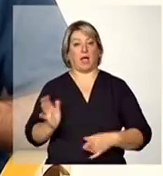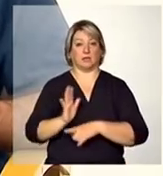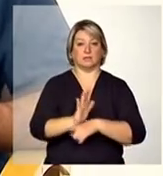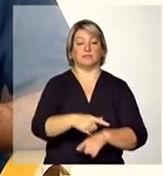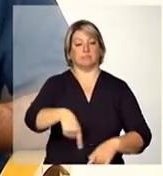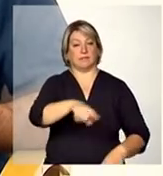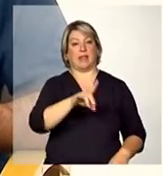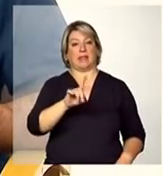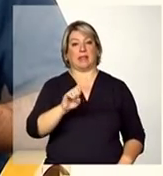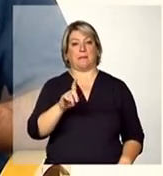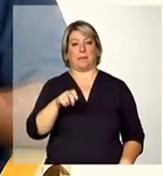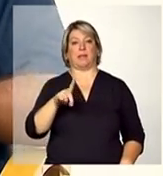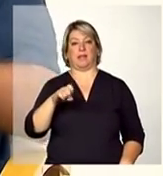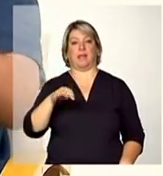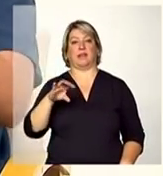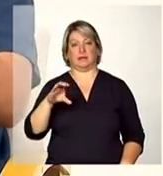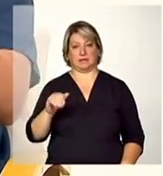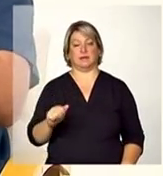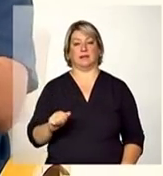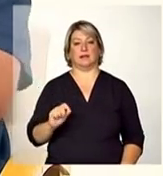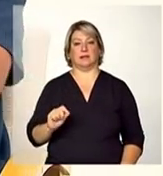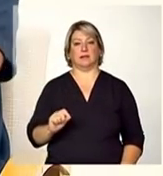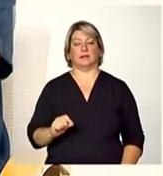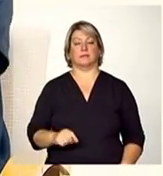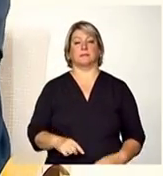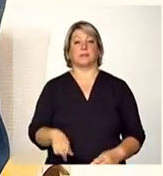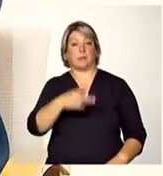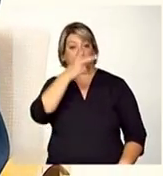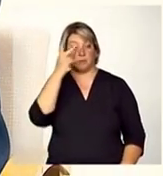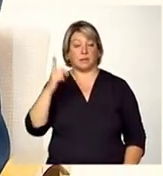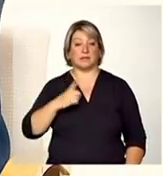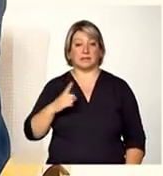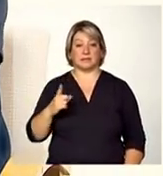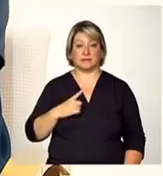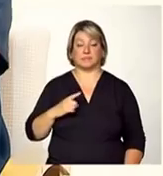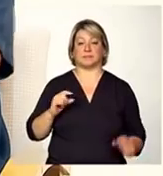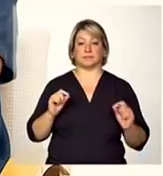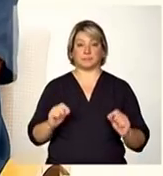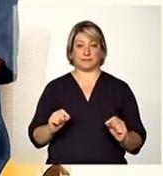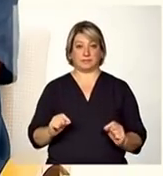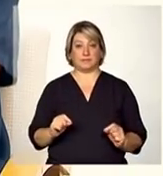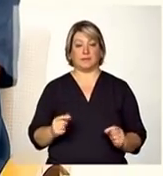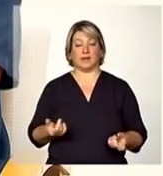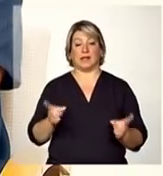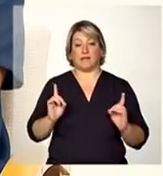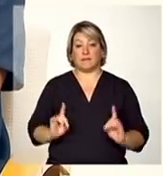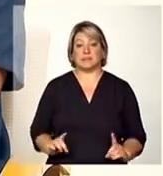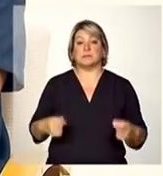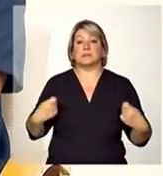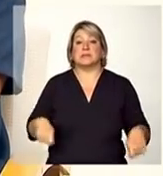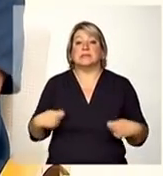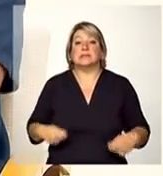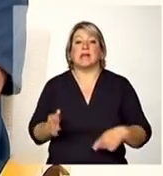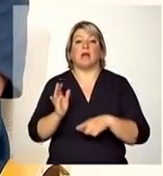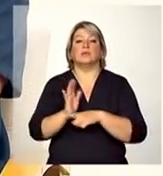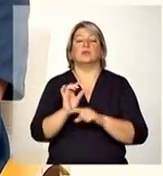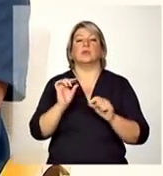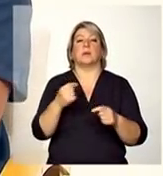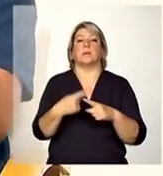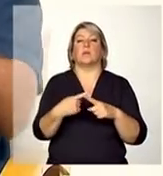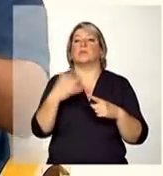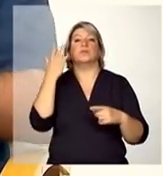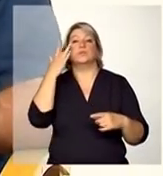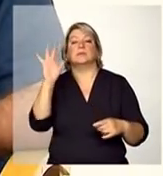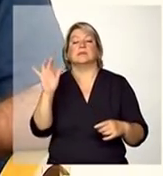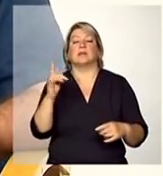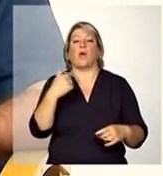são essas pessoas que são as pessoas com dependência pessoas com deficiência em situação de dependência além disso acho que a gente precisa ter mais uma situação